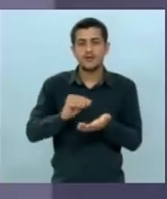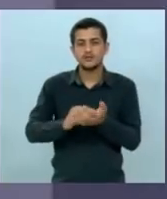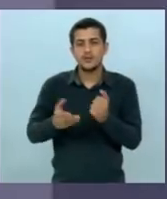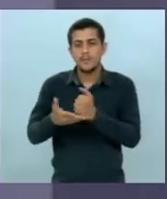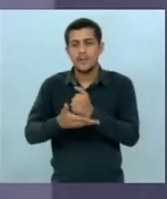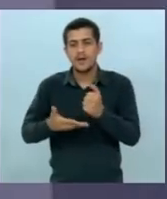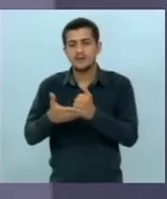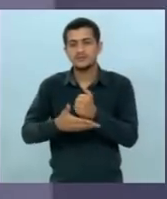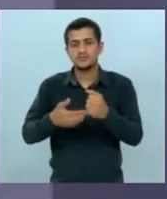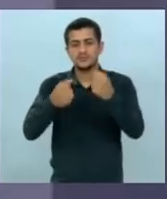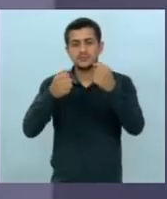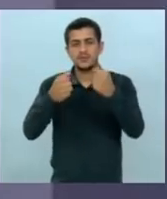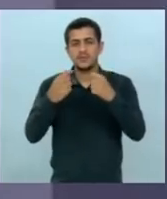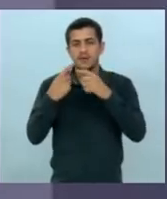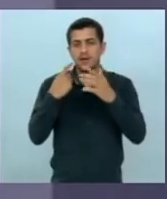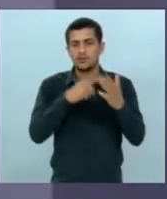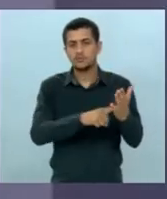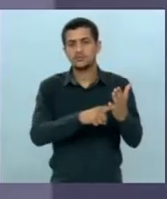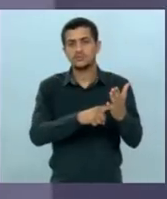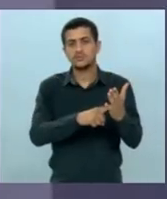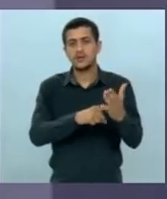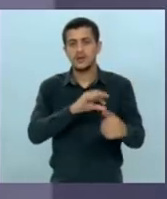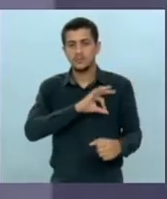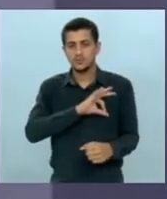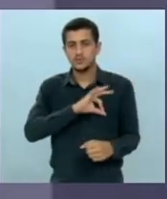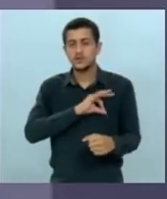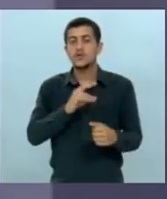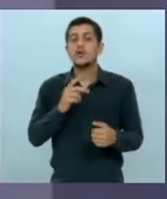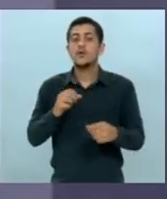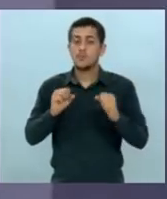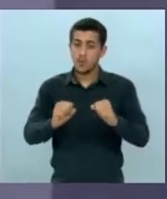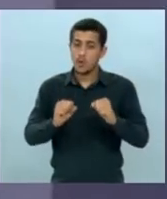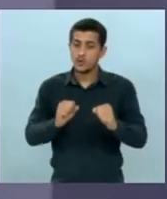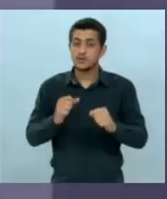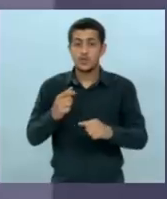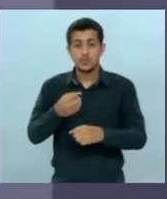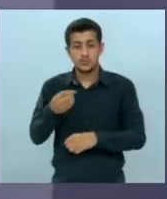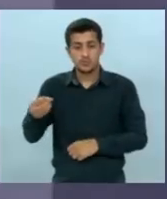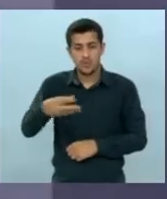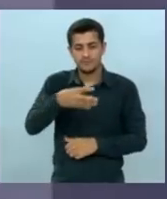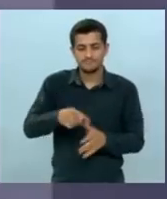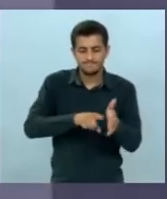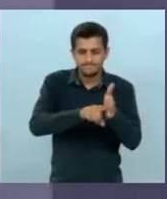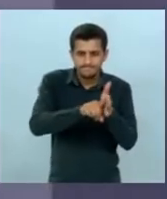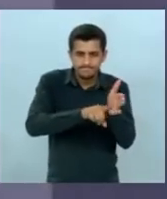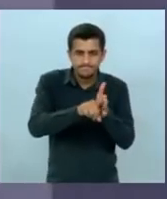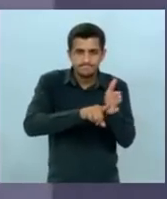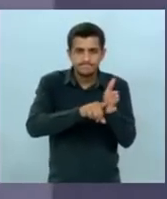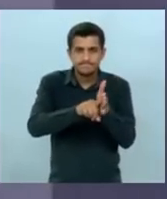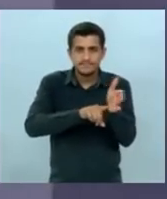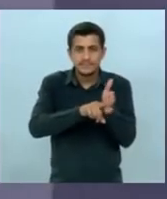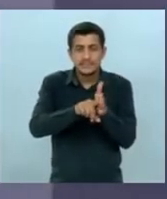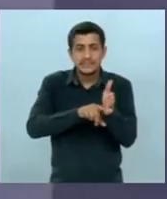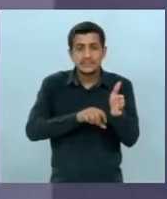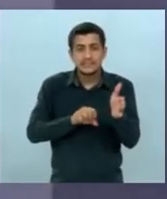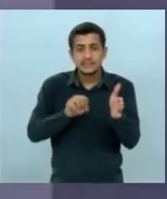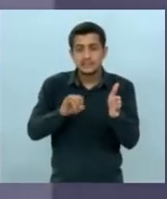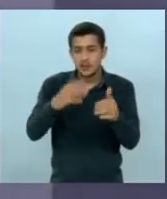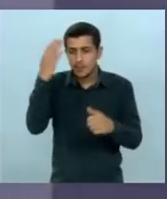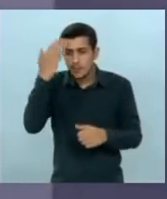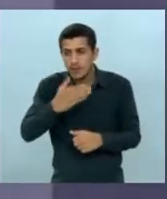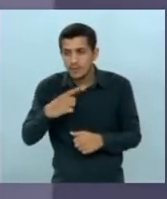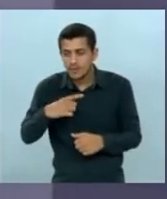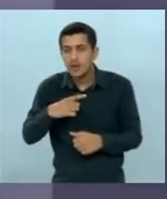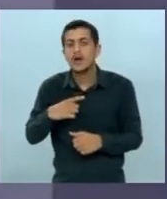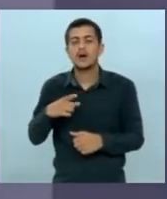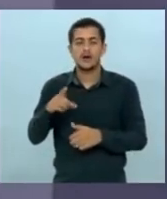denúncia a autoridade policial poderá proceder a novas pesquisas se de outras provas tiver notícia